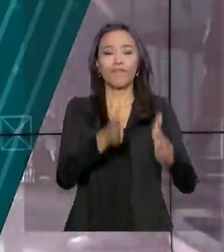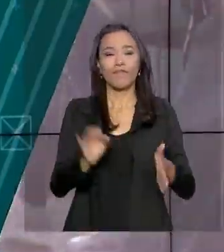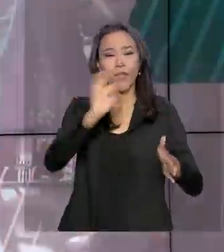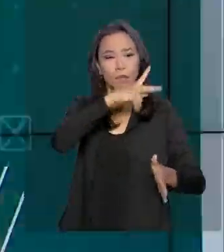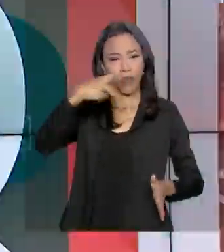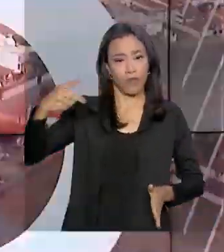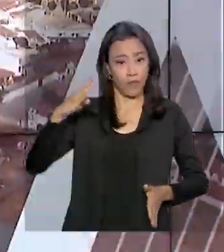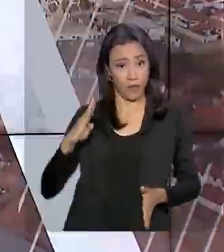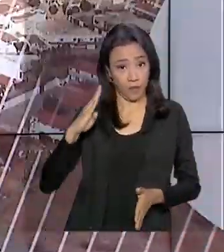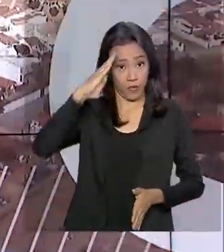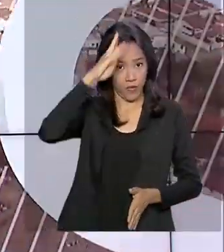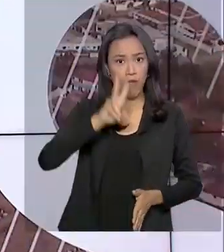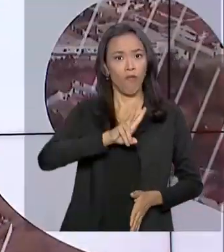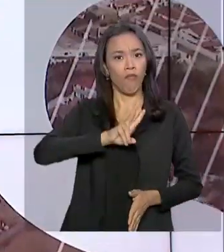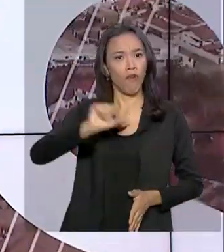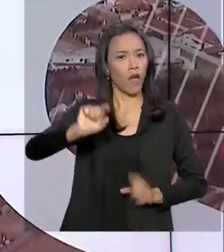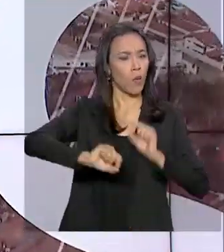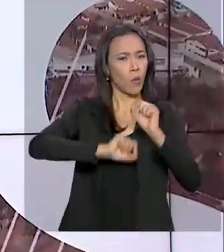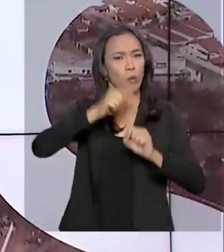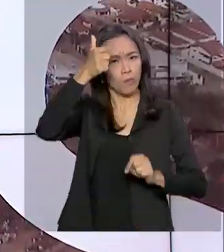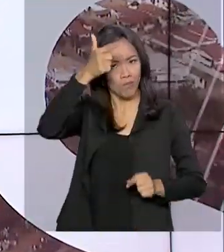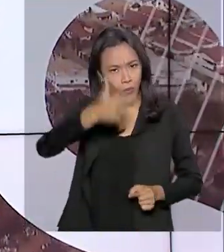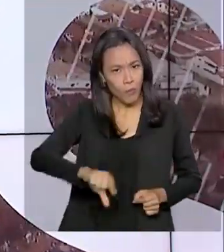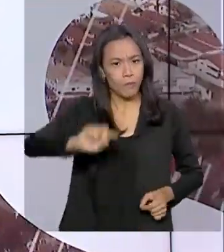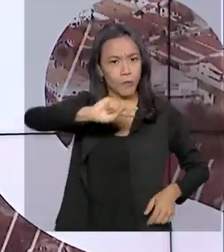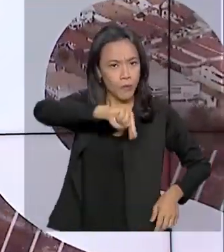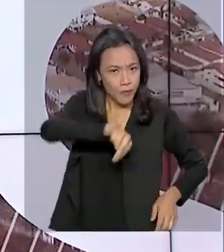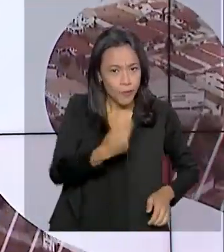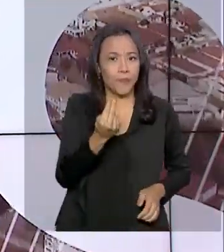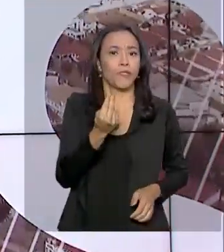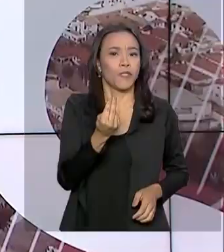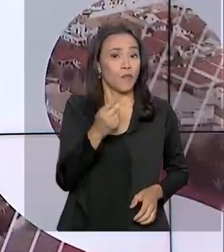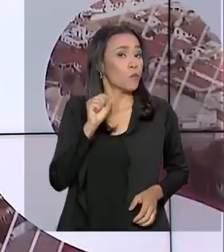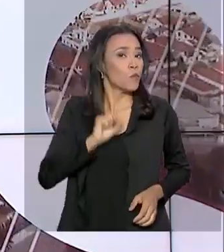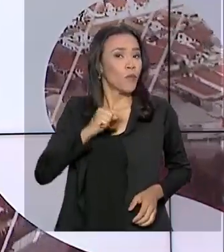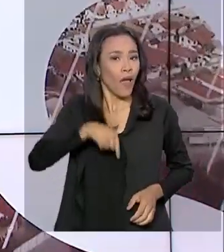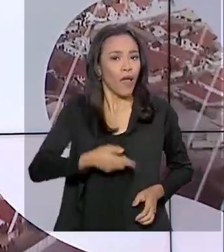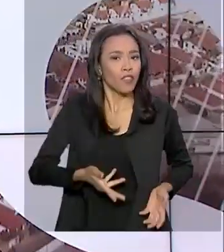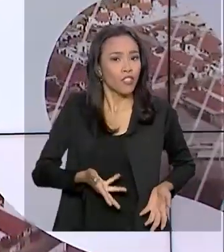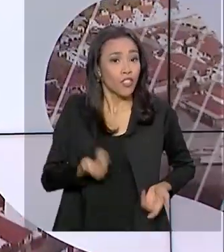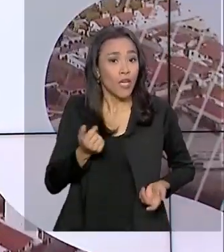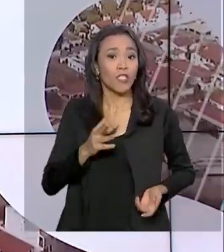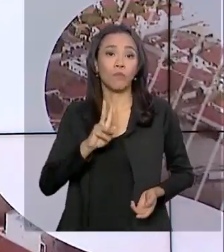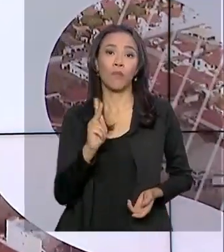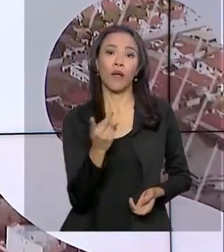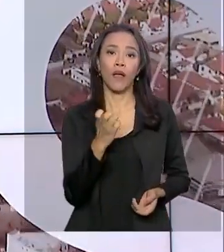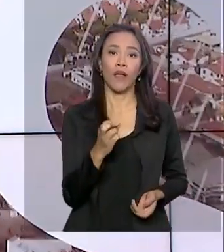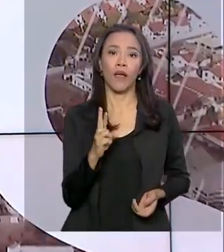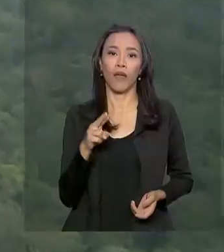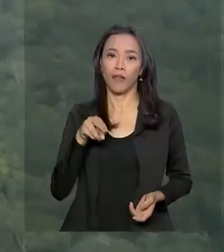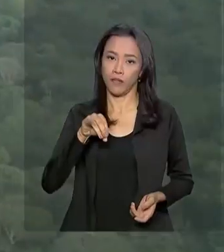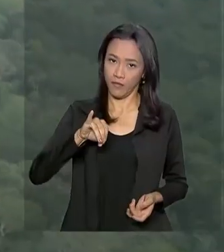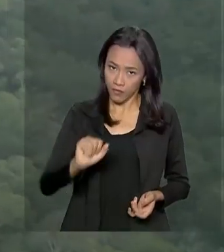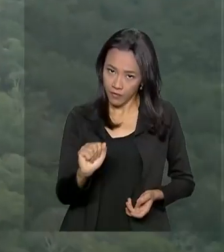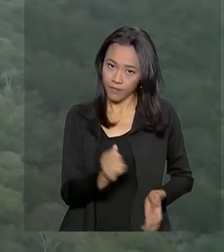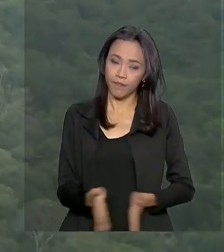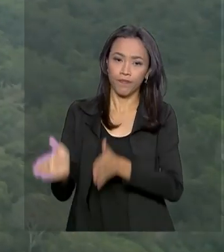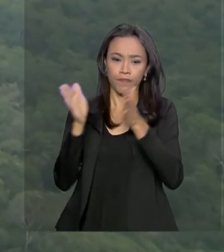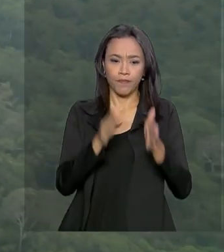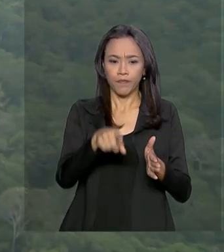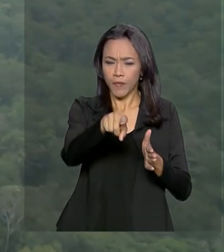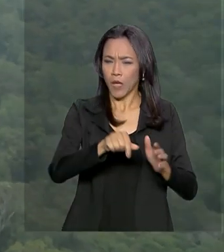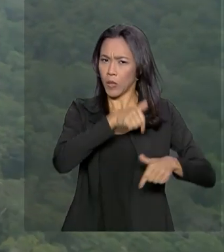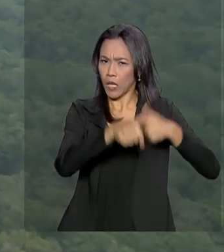Presidente Jair Bolsonaro vai se submeter a mais uma cirurgia, desta vez para retirada de uma hérnia. Operação Verde